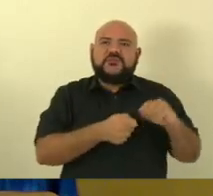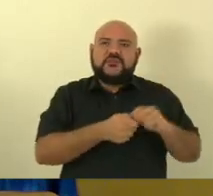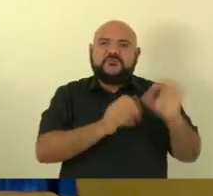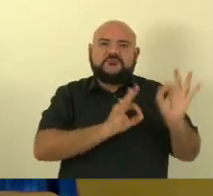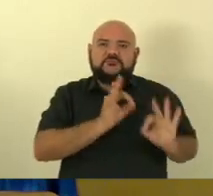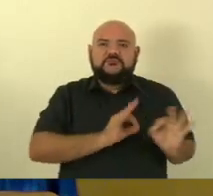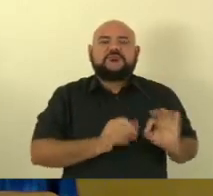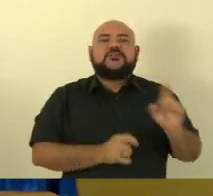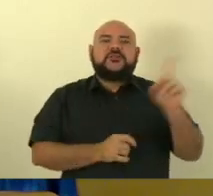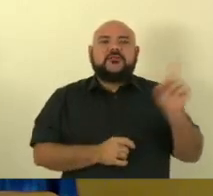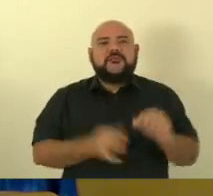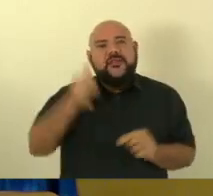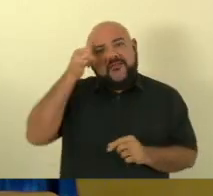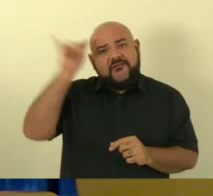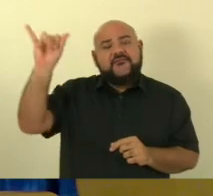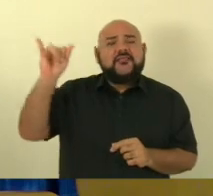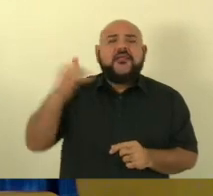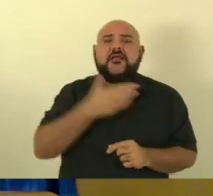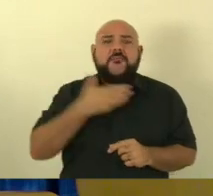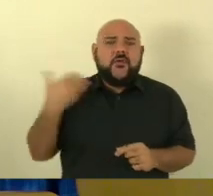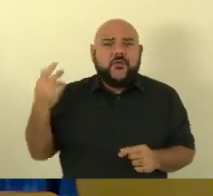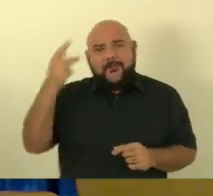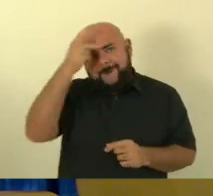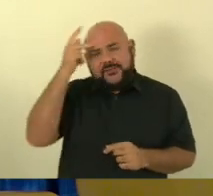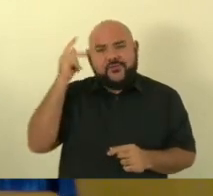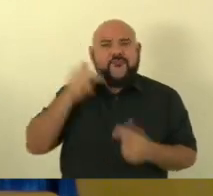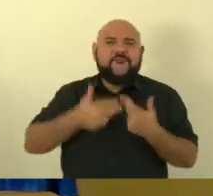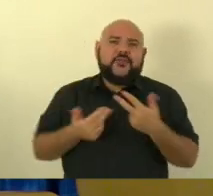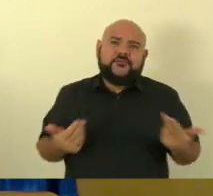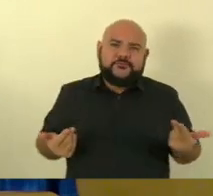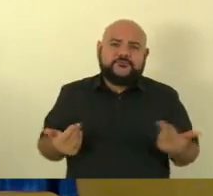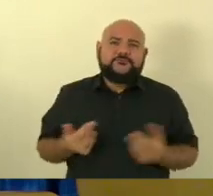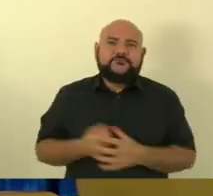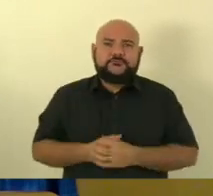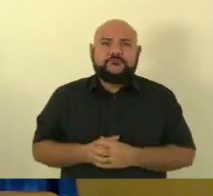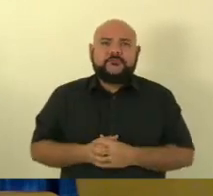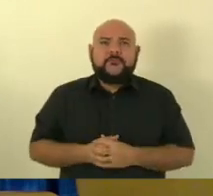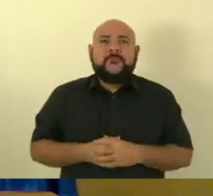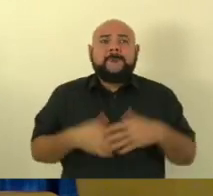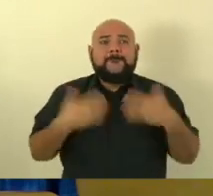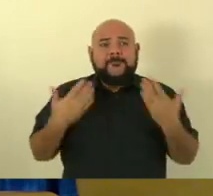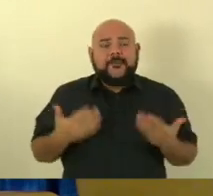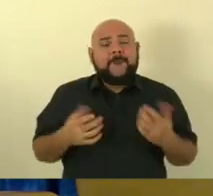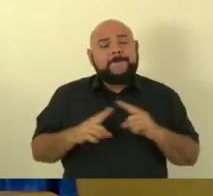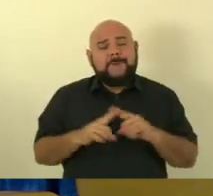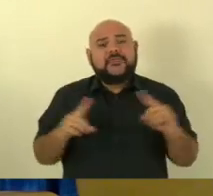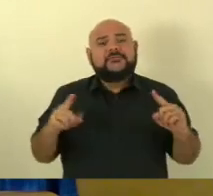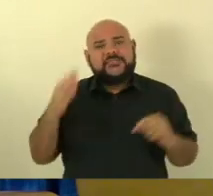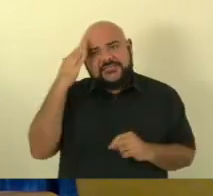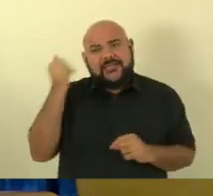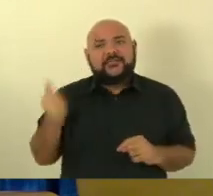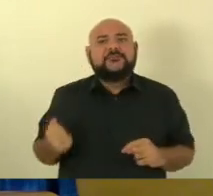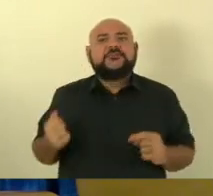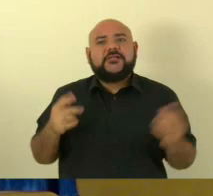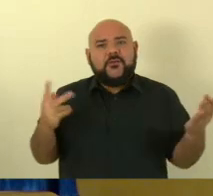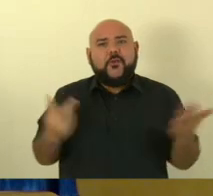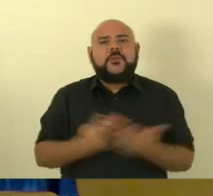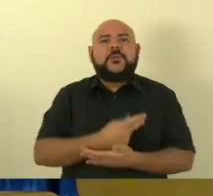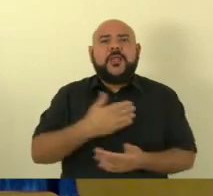de muitas pessoas de bem que infelizmente estão sendo vítimas dessa falta de